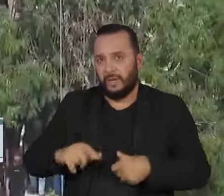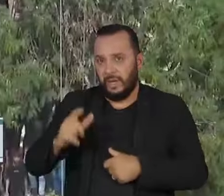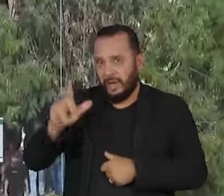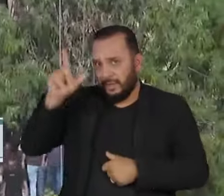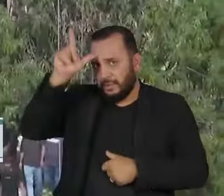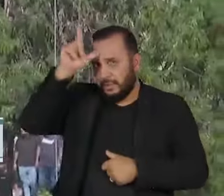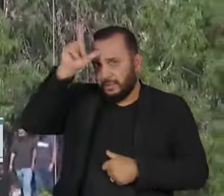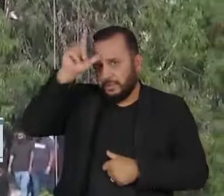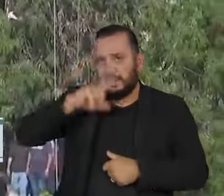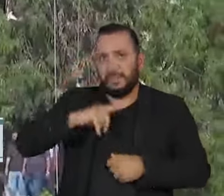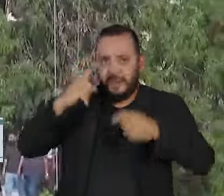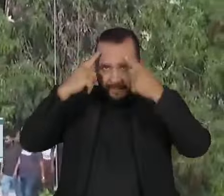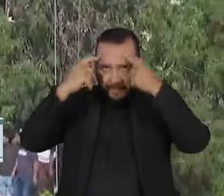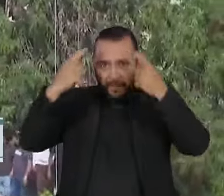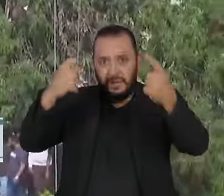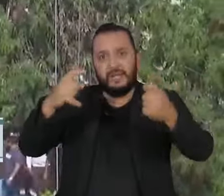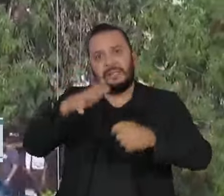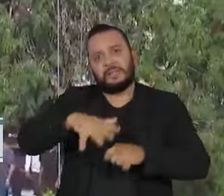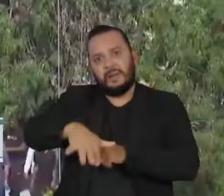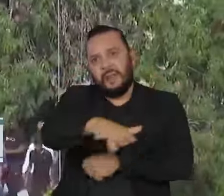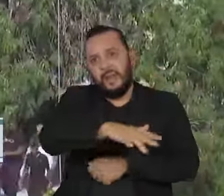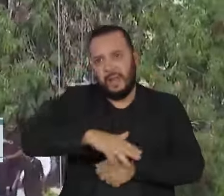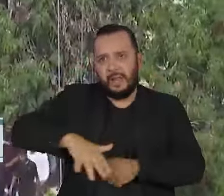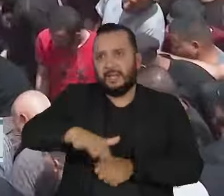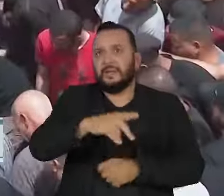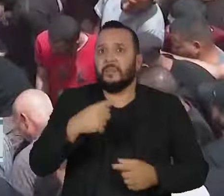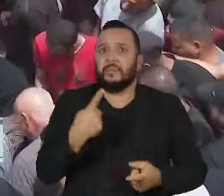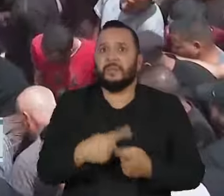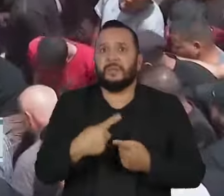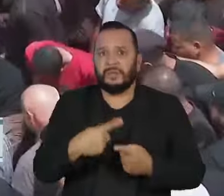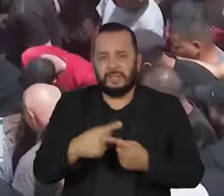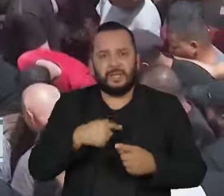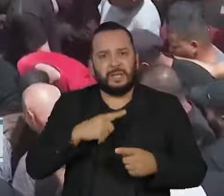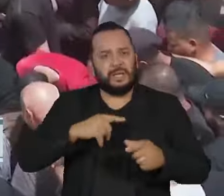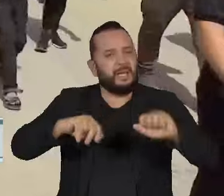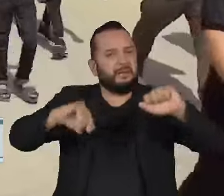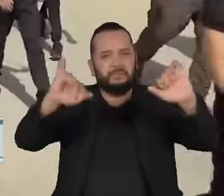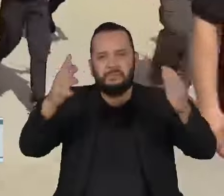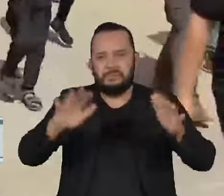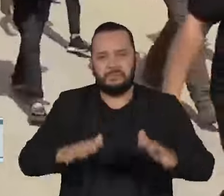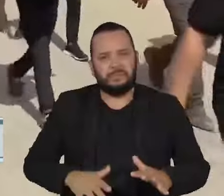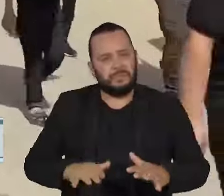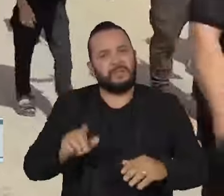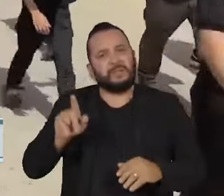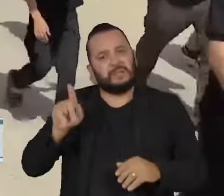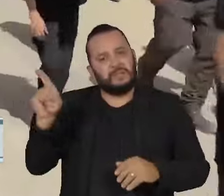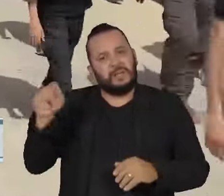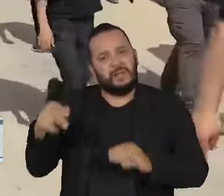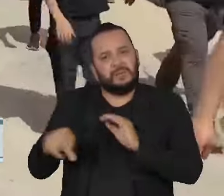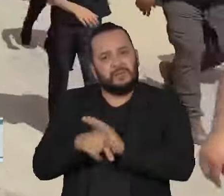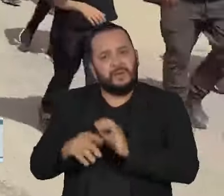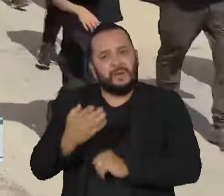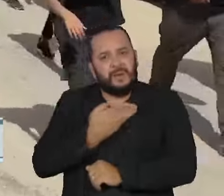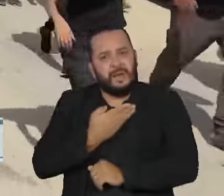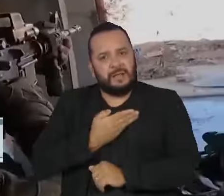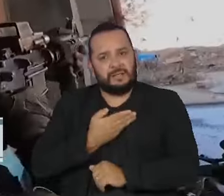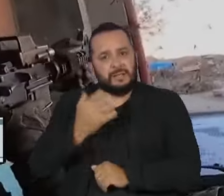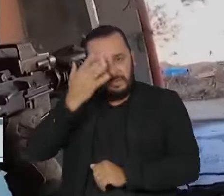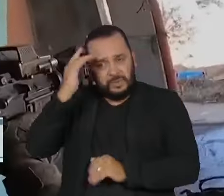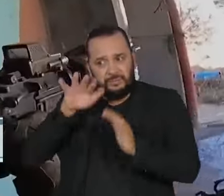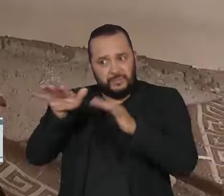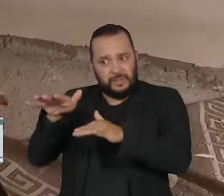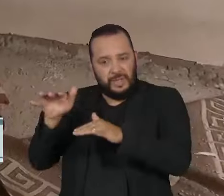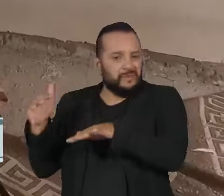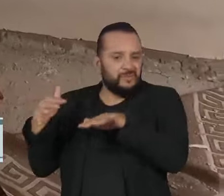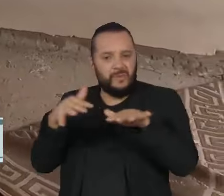olhos da comunidade internacional, dada as dimensões da catástrofe humanitária na faixa de Gaza. Tropas israelenses